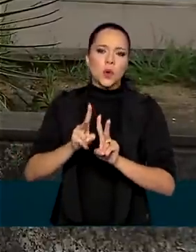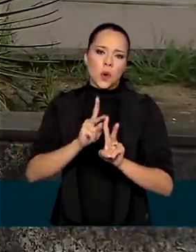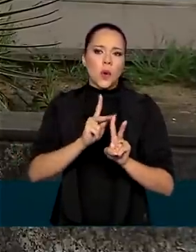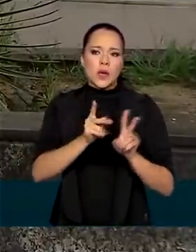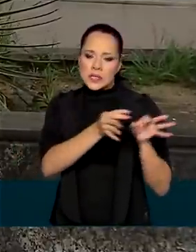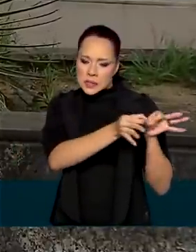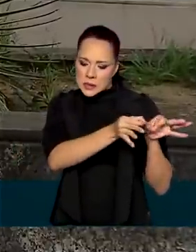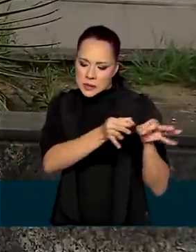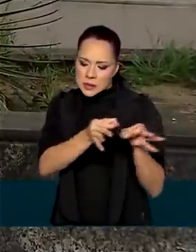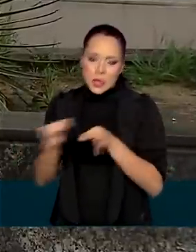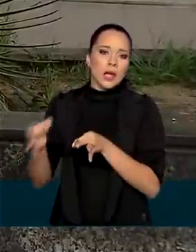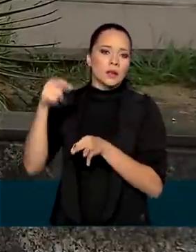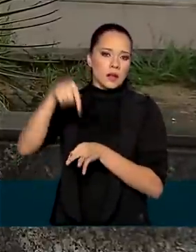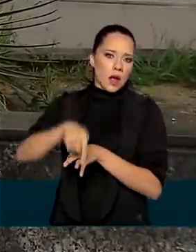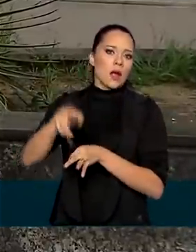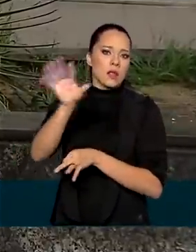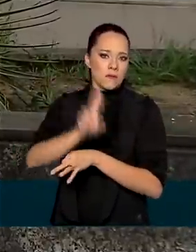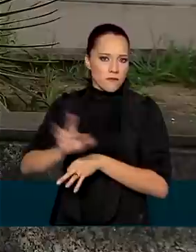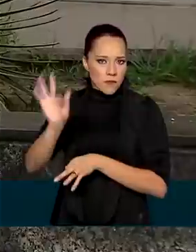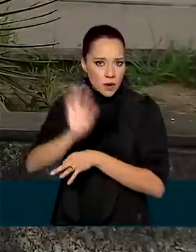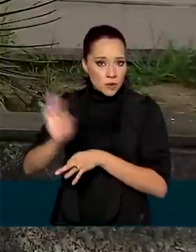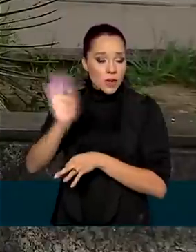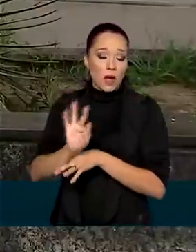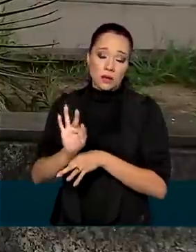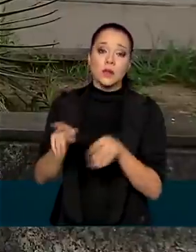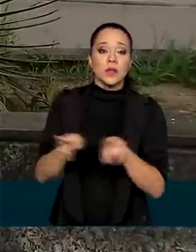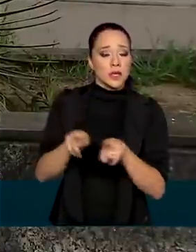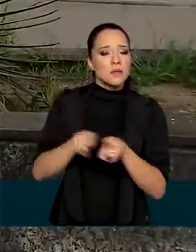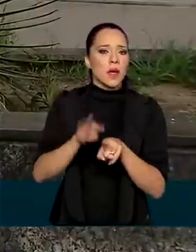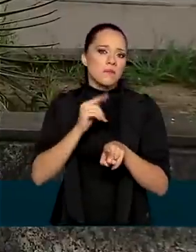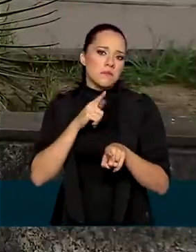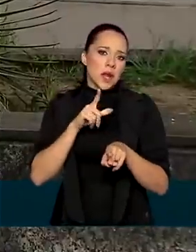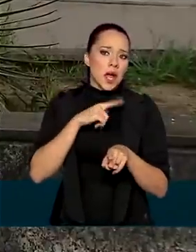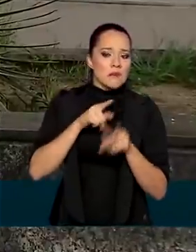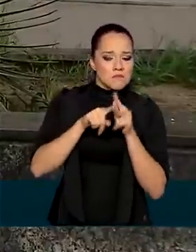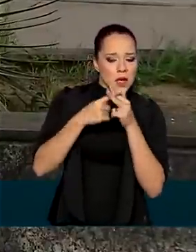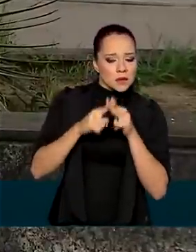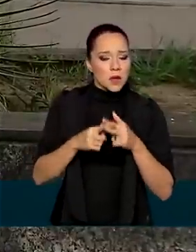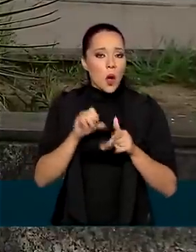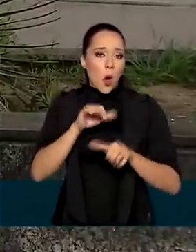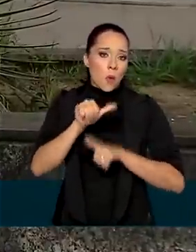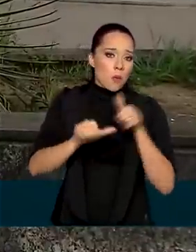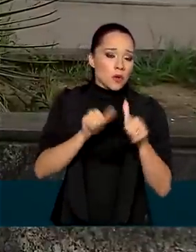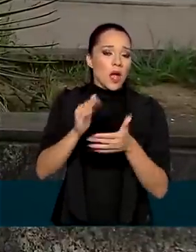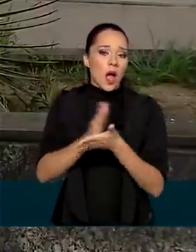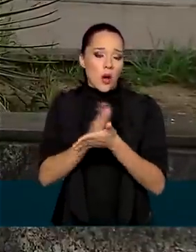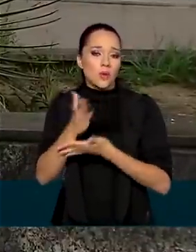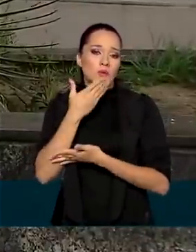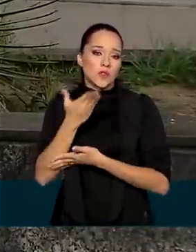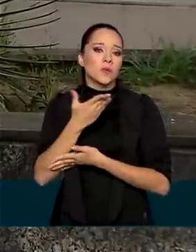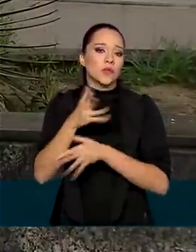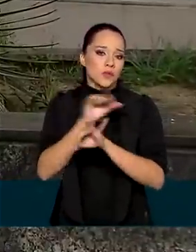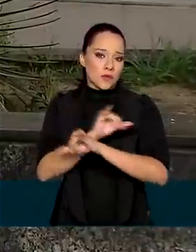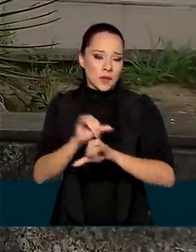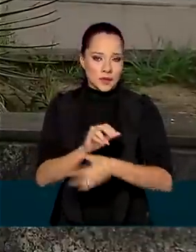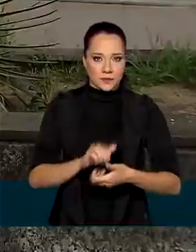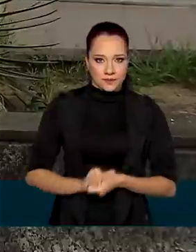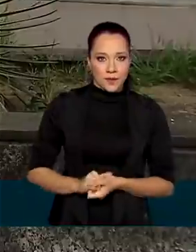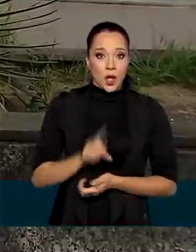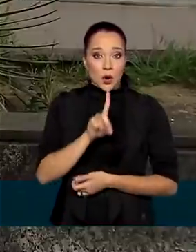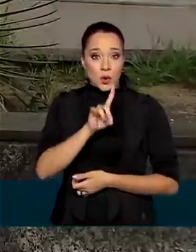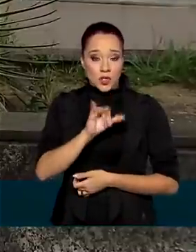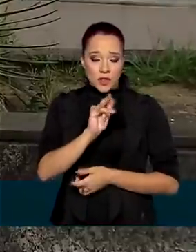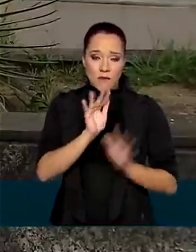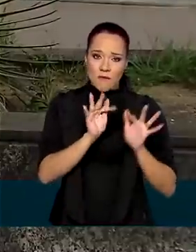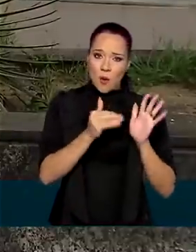na instituição superior de ensino, como também para corrigir ou alterar dados do contrato. A data final foi